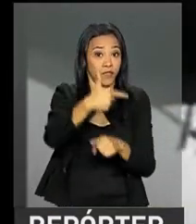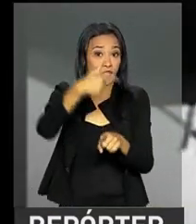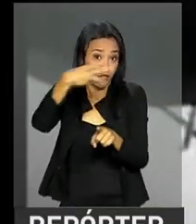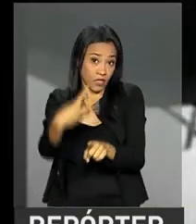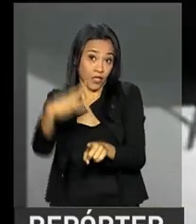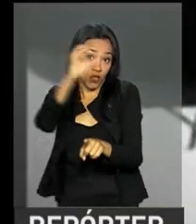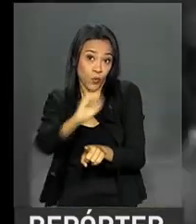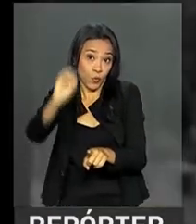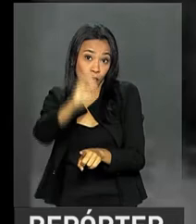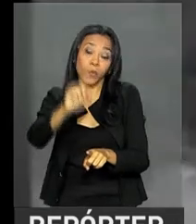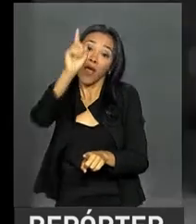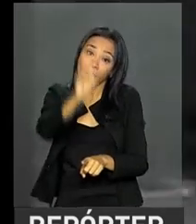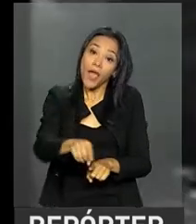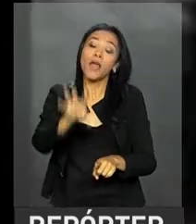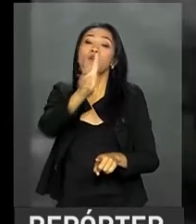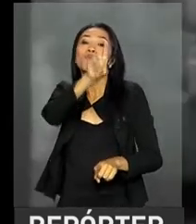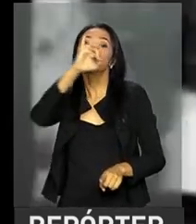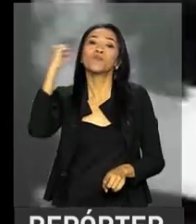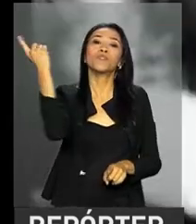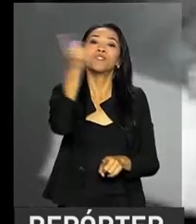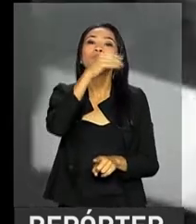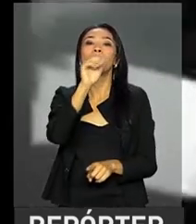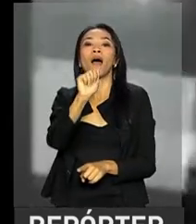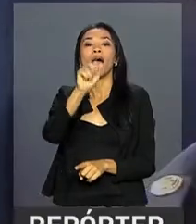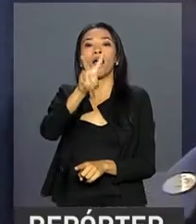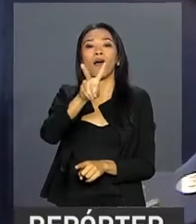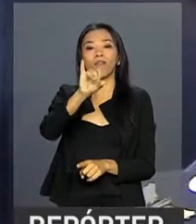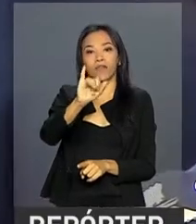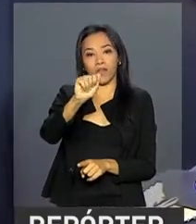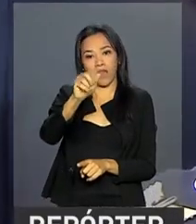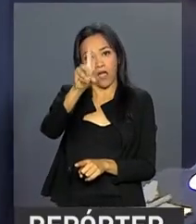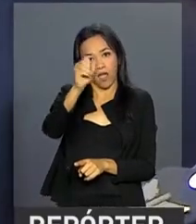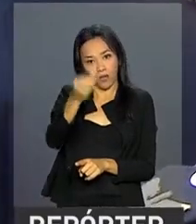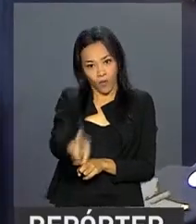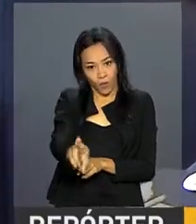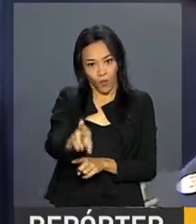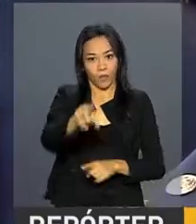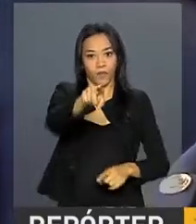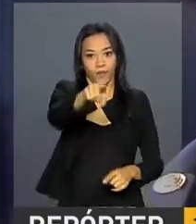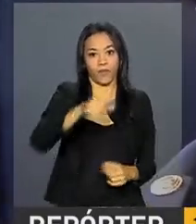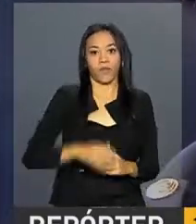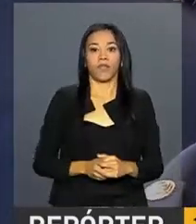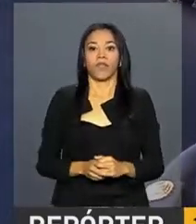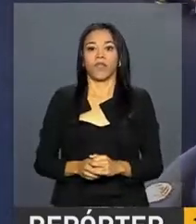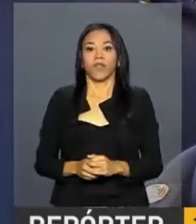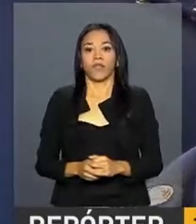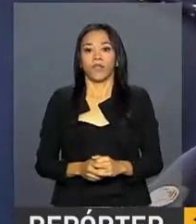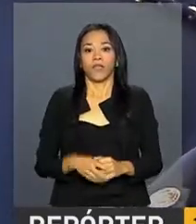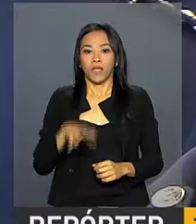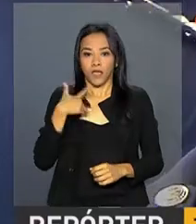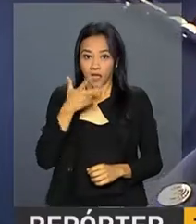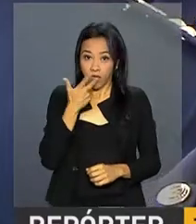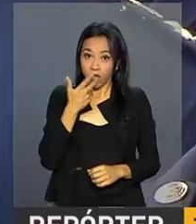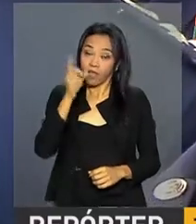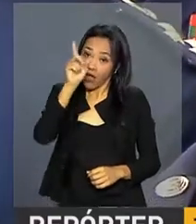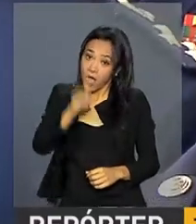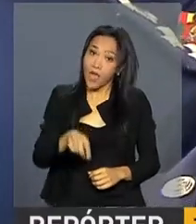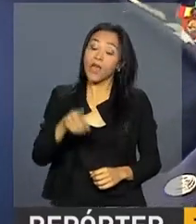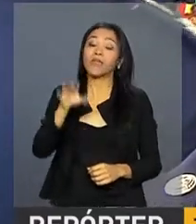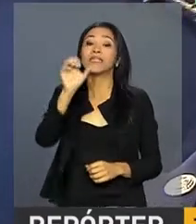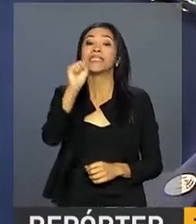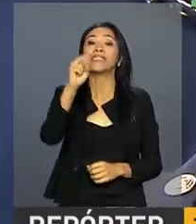o Brasil comemora o Dia do Aviador e da Força Aérea Brasileira. Está relacionado ao feito de Santos Dumont.